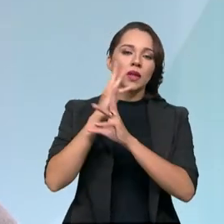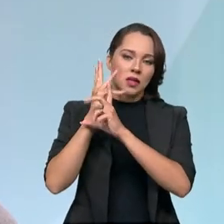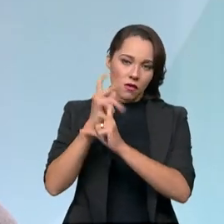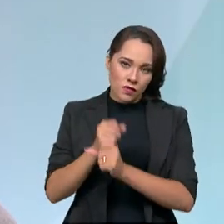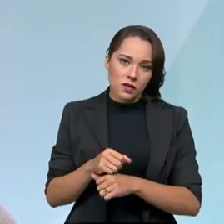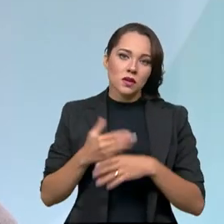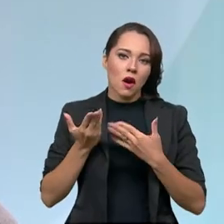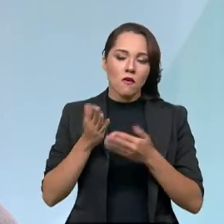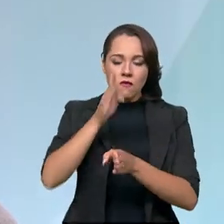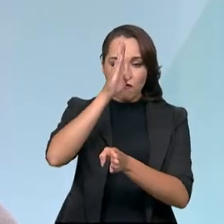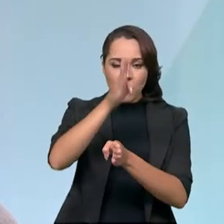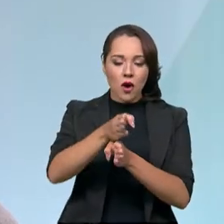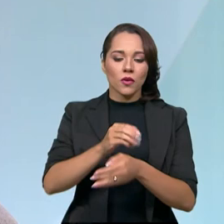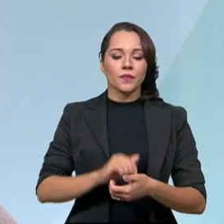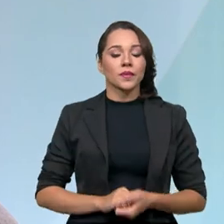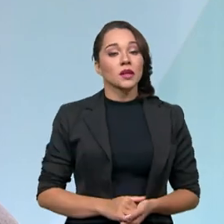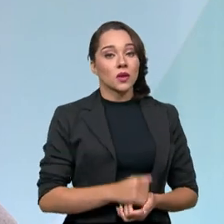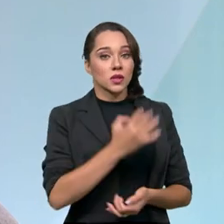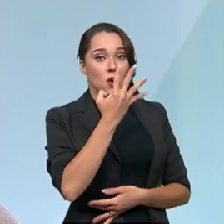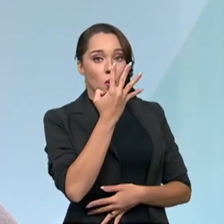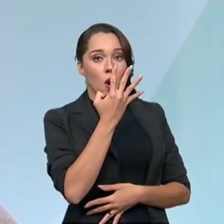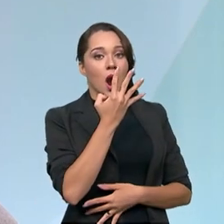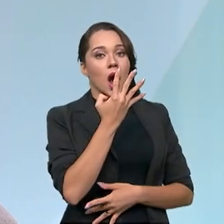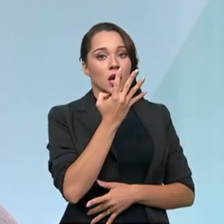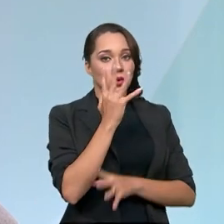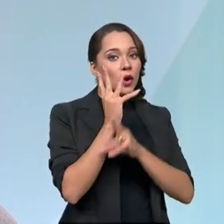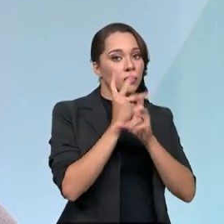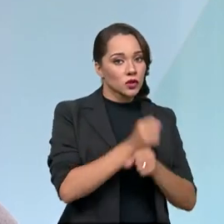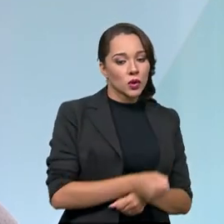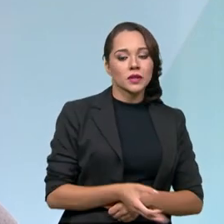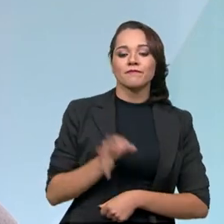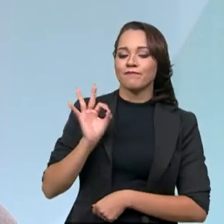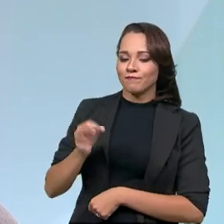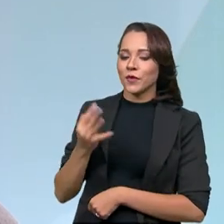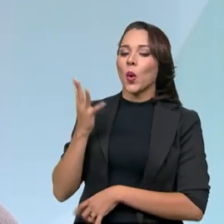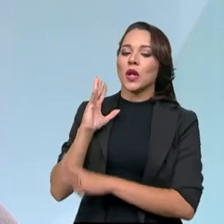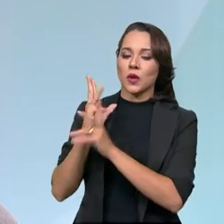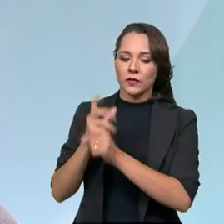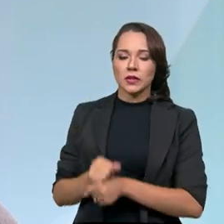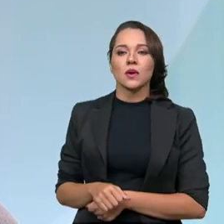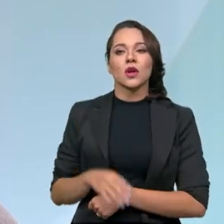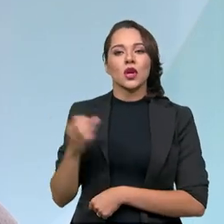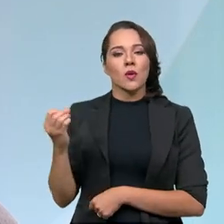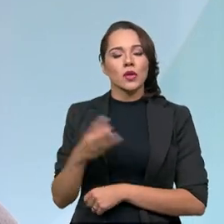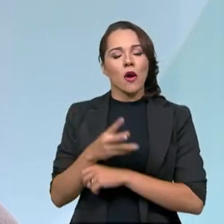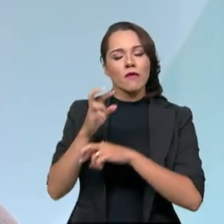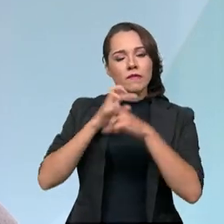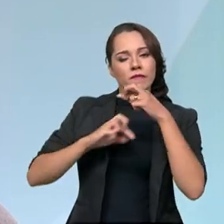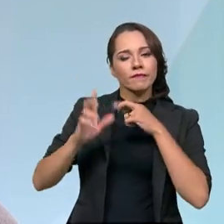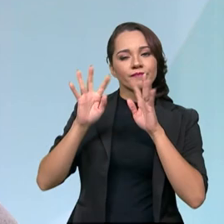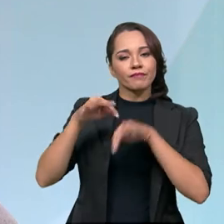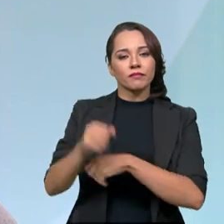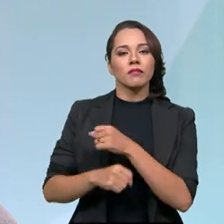volte para o foco. Vão ter quatro revisões, então, até 30. Serão quatro revisões e uma nova verificação final em 2030, né?